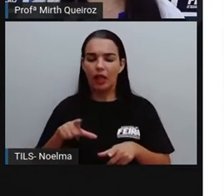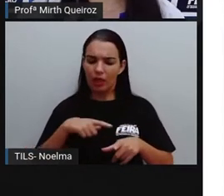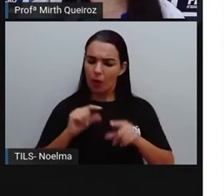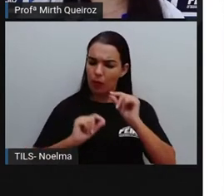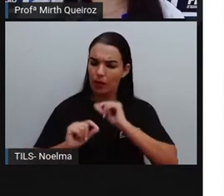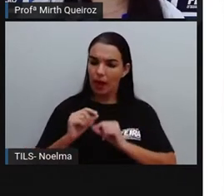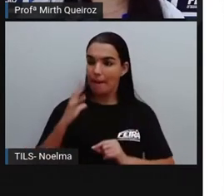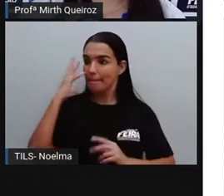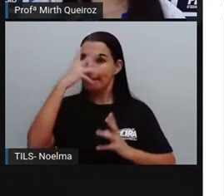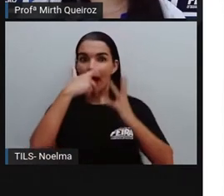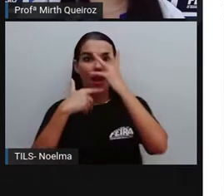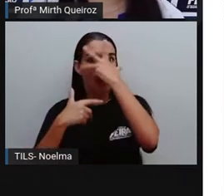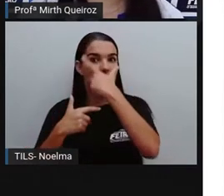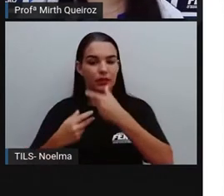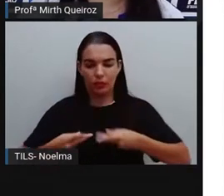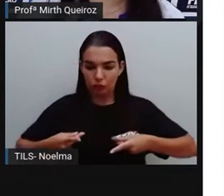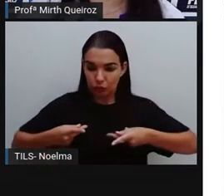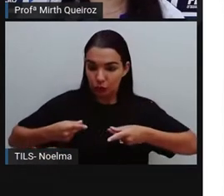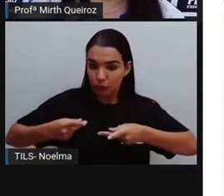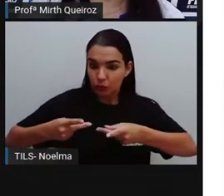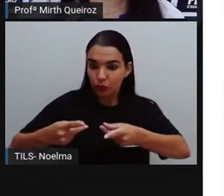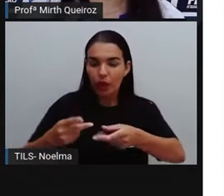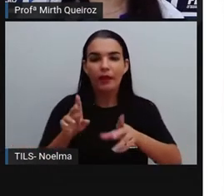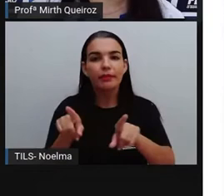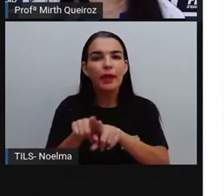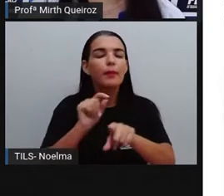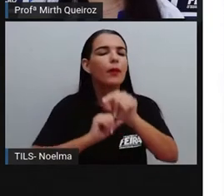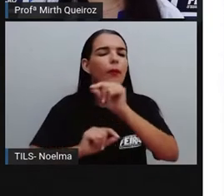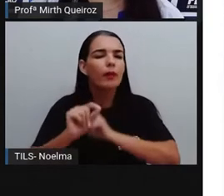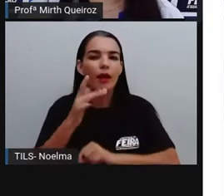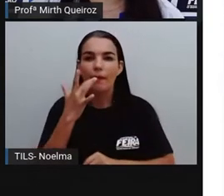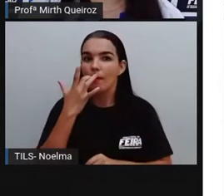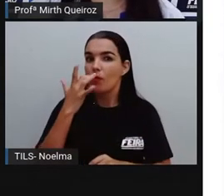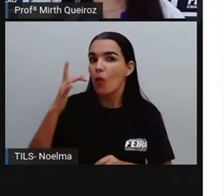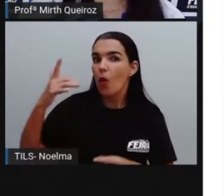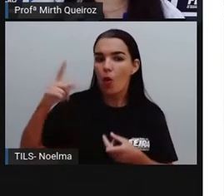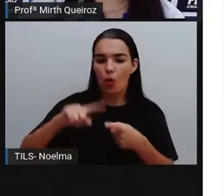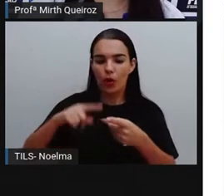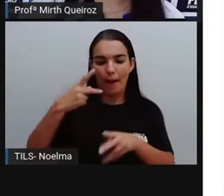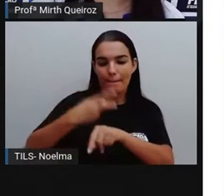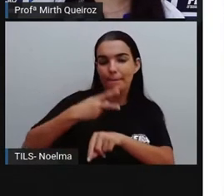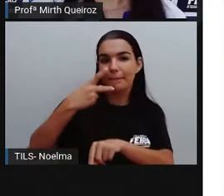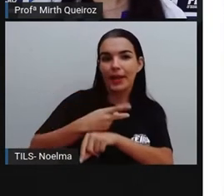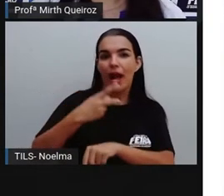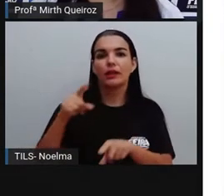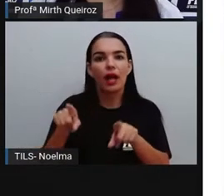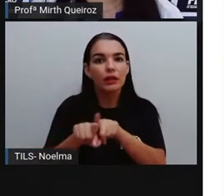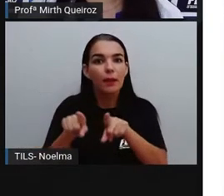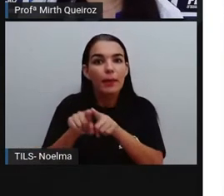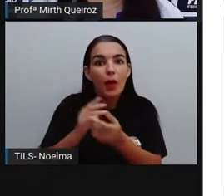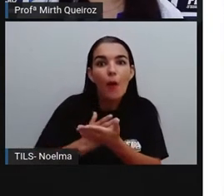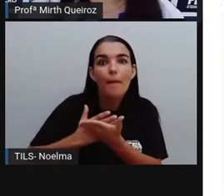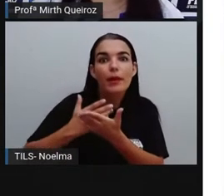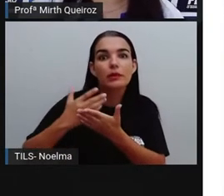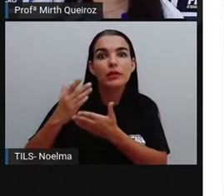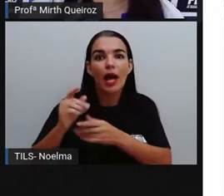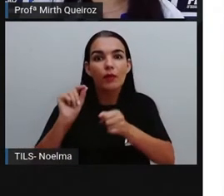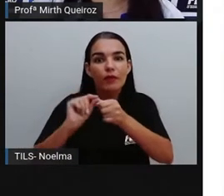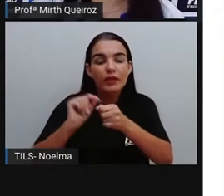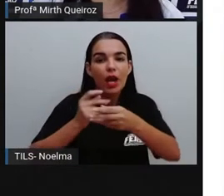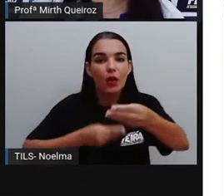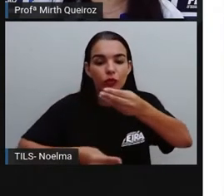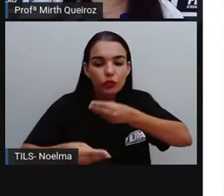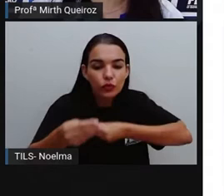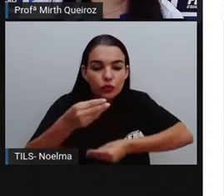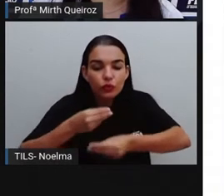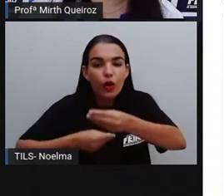durabilidade, os metais preciosos, como o ouro e a prata, começaram a ser utilizados